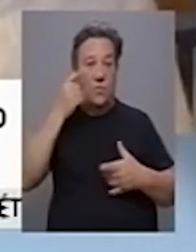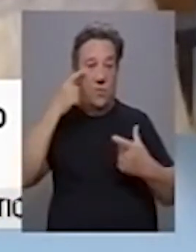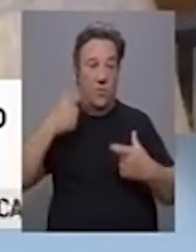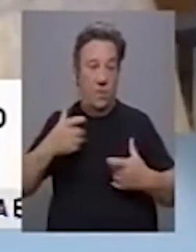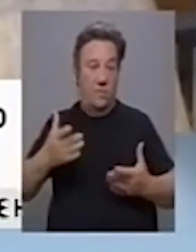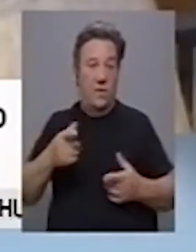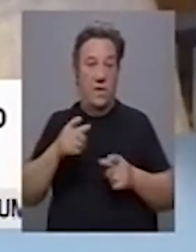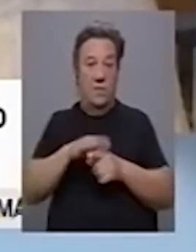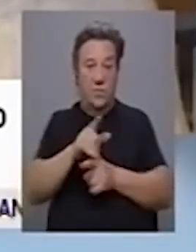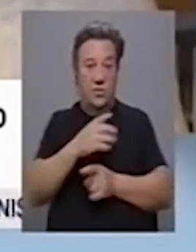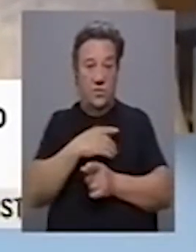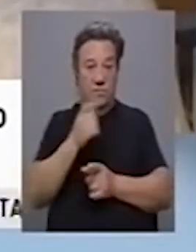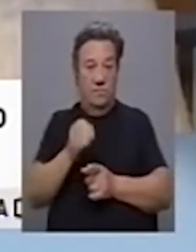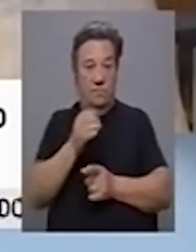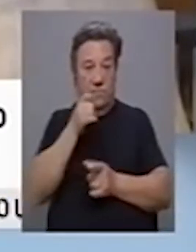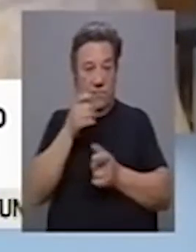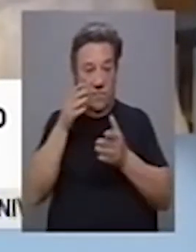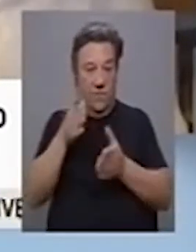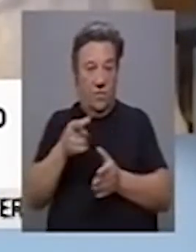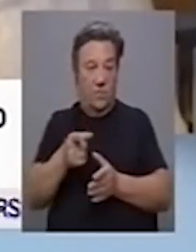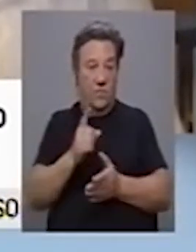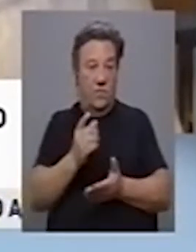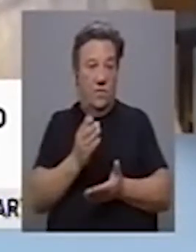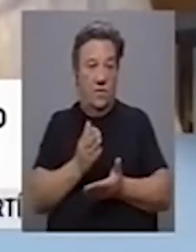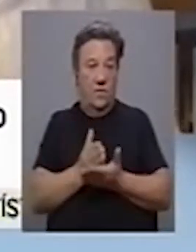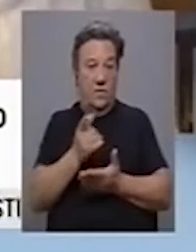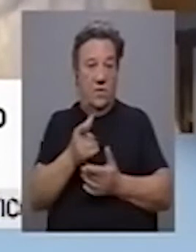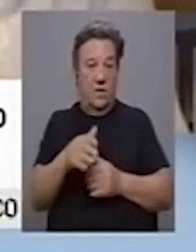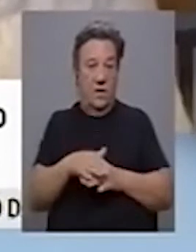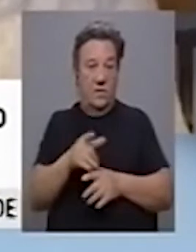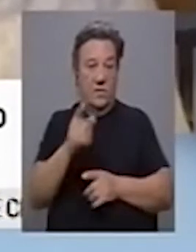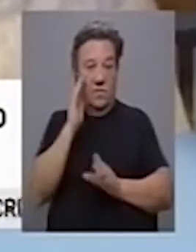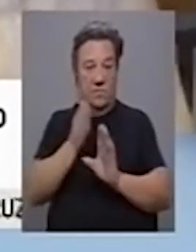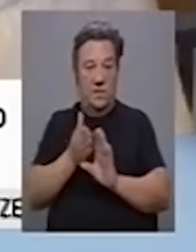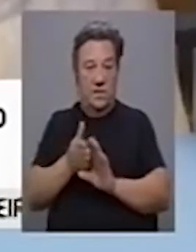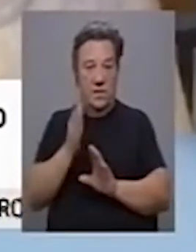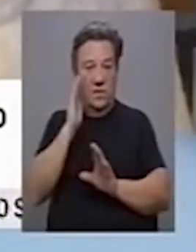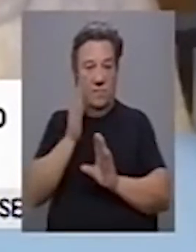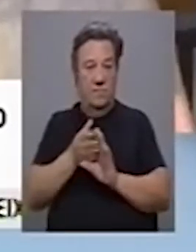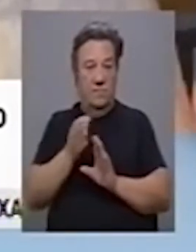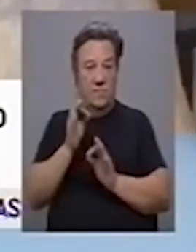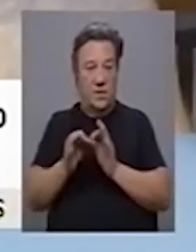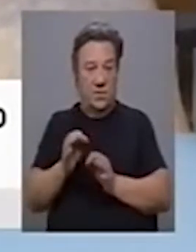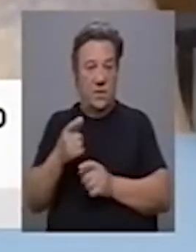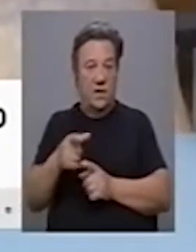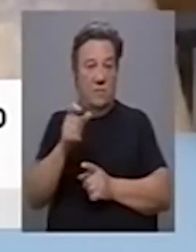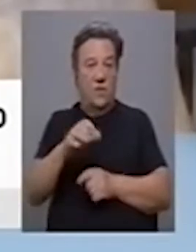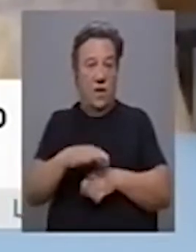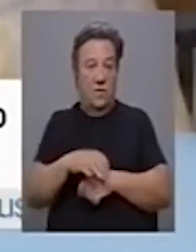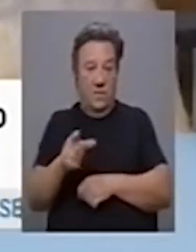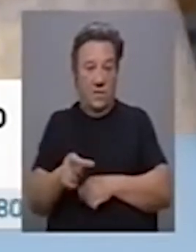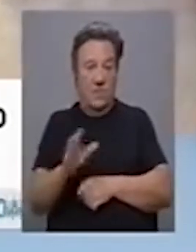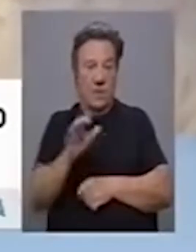E é por isso que eu gostava de colocar aqui o foco, não tanto na ação que a psiquiatria e a psicologia seguramente têm nas pessoas que adoecem,